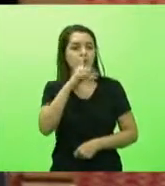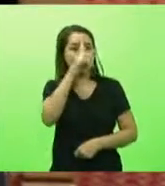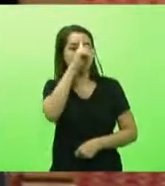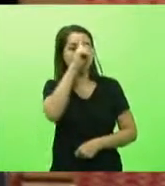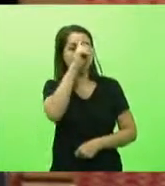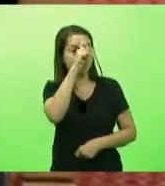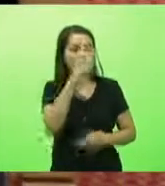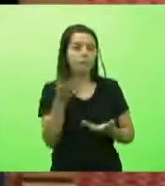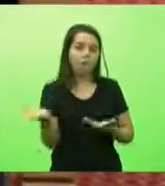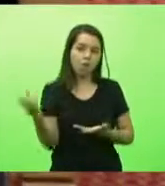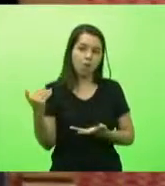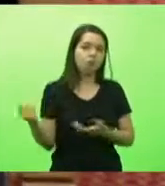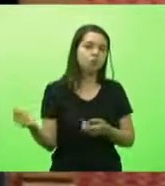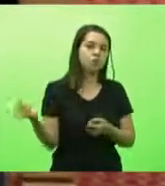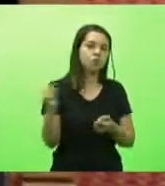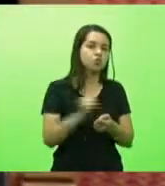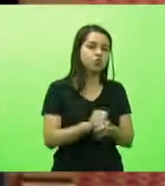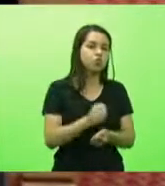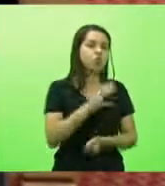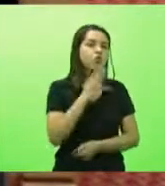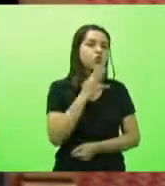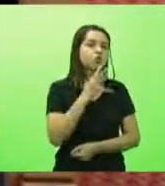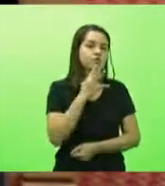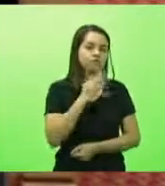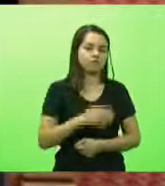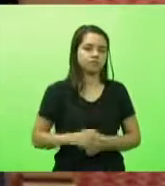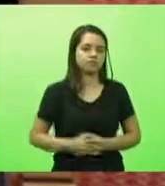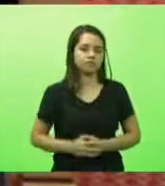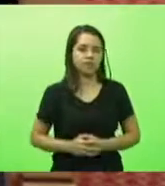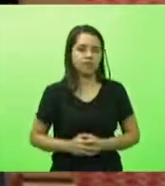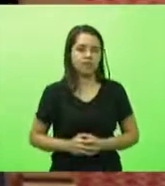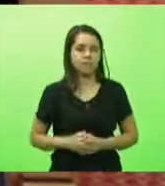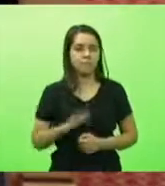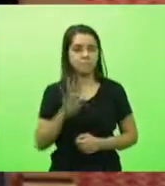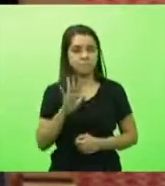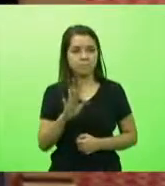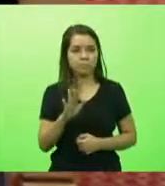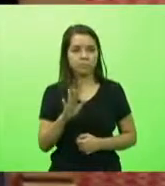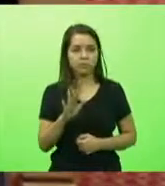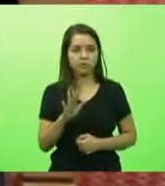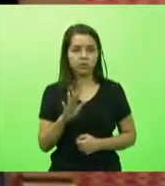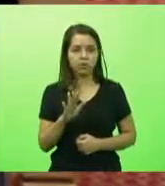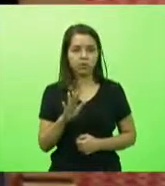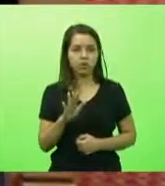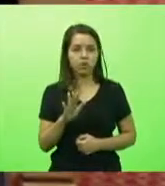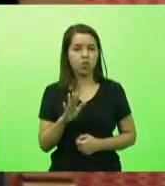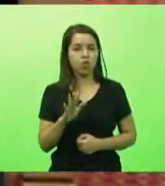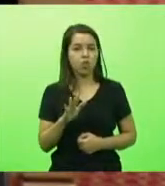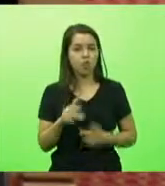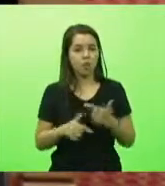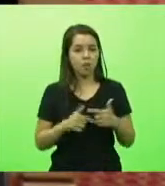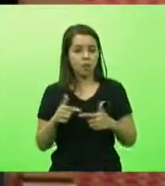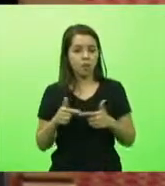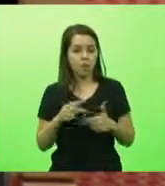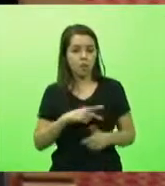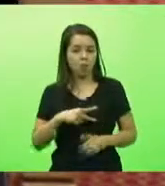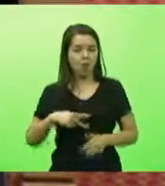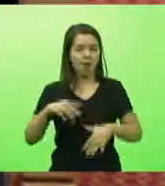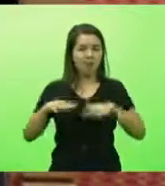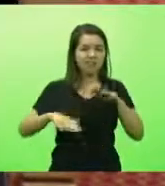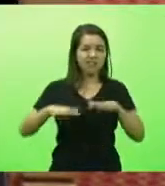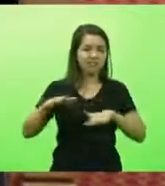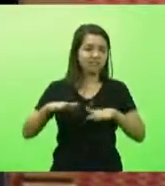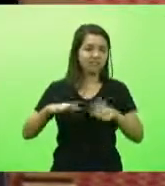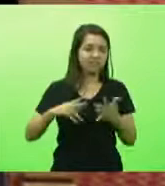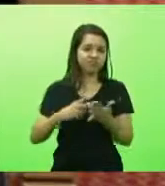Trento. O problema é que no serviço público, às vezes não dá certo porque dizem, ah, mas